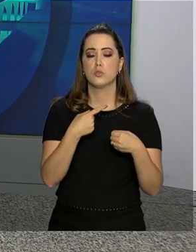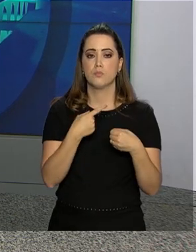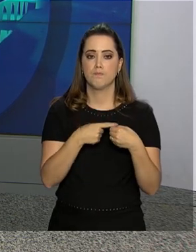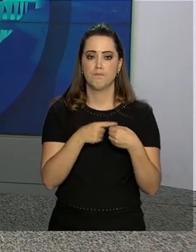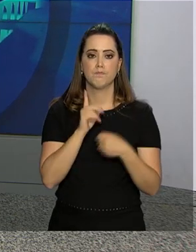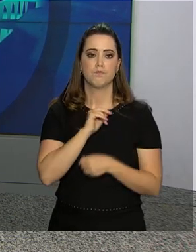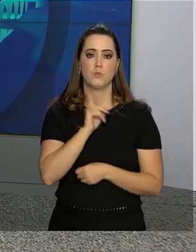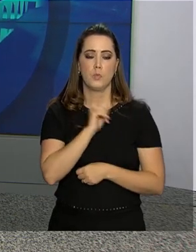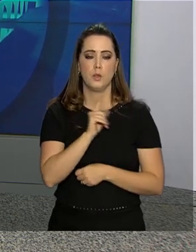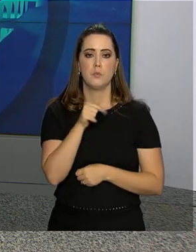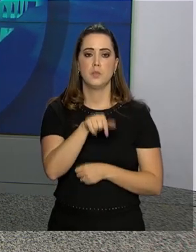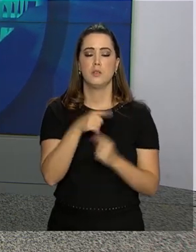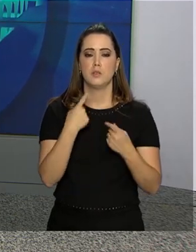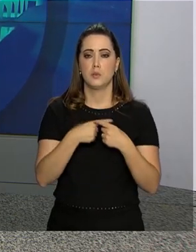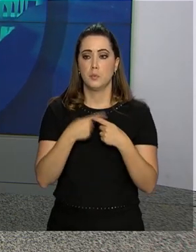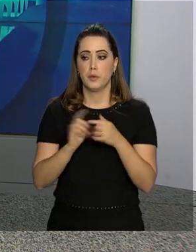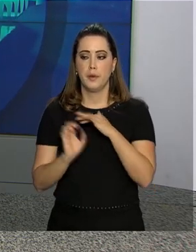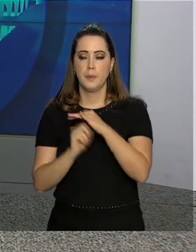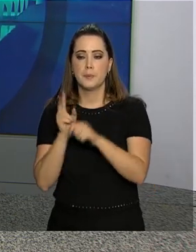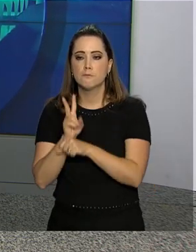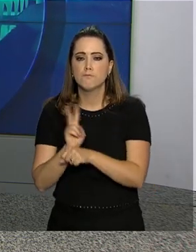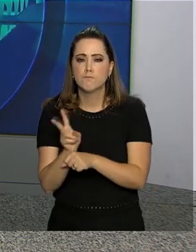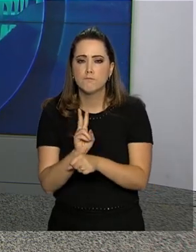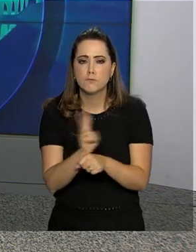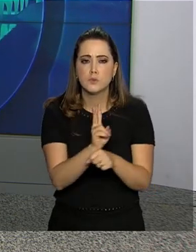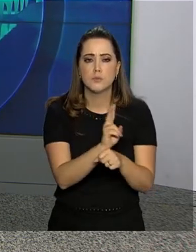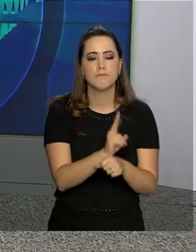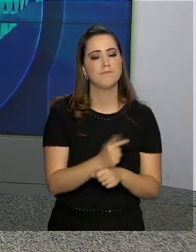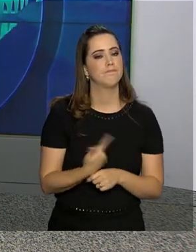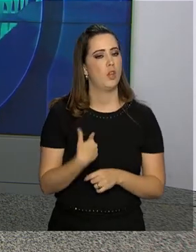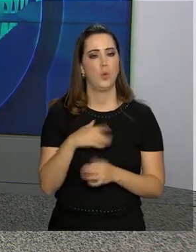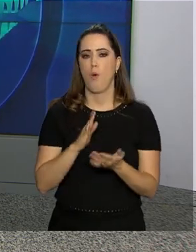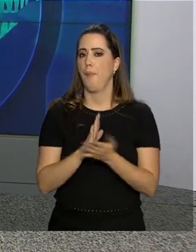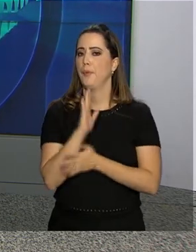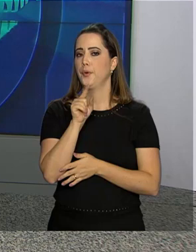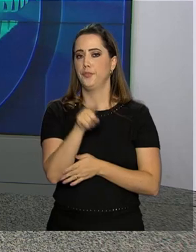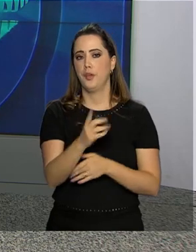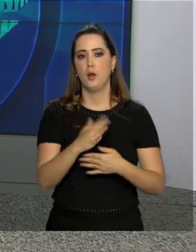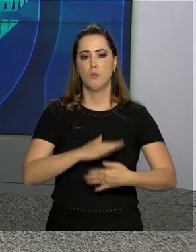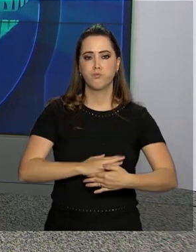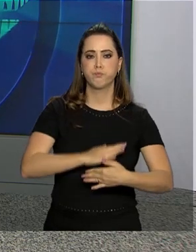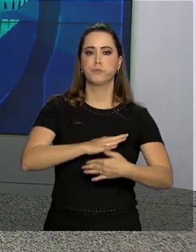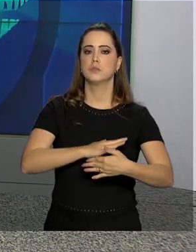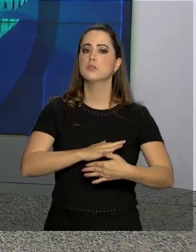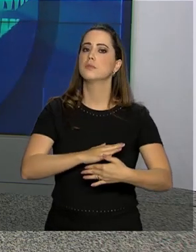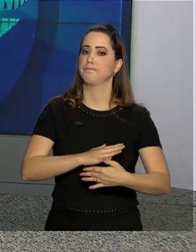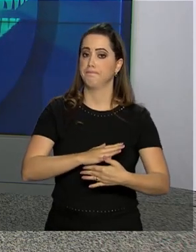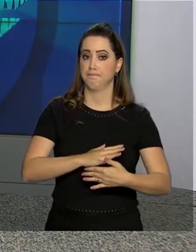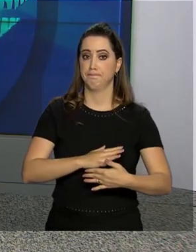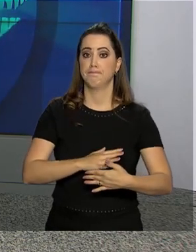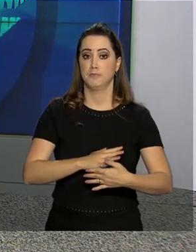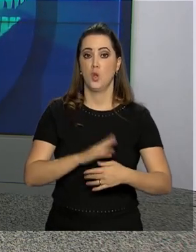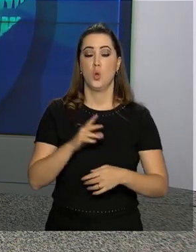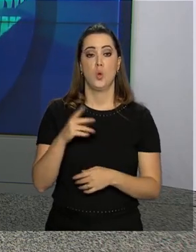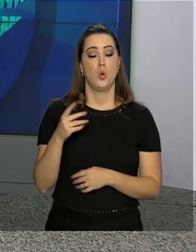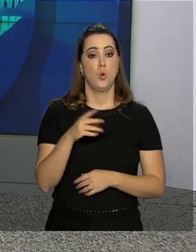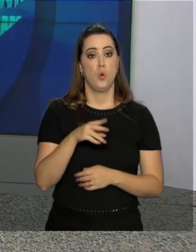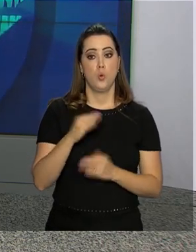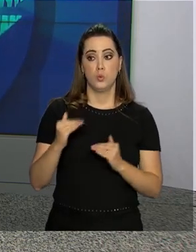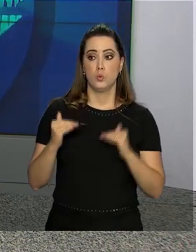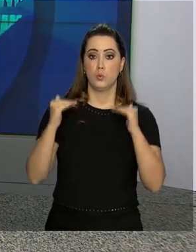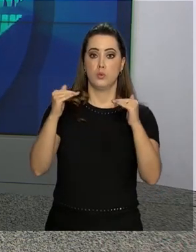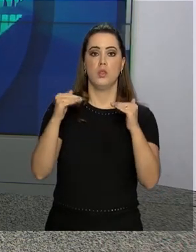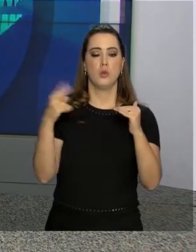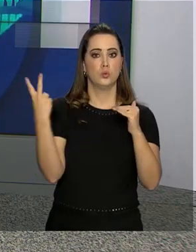terceirizadas vistoriaram as barragens e não atestaram a estabilidade dos empreendimentos. O nível 2 de